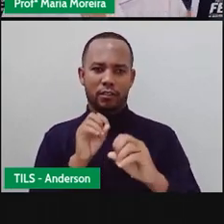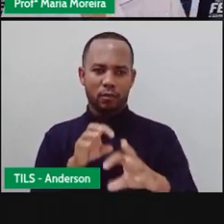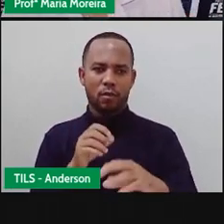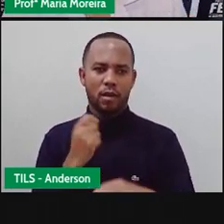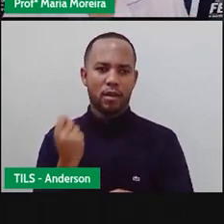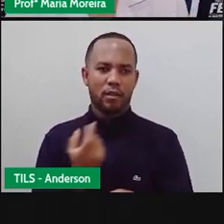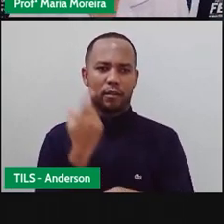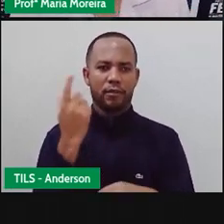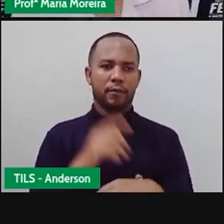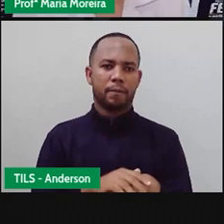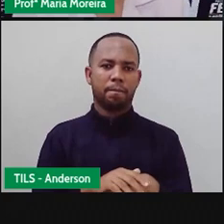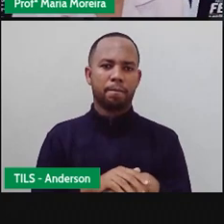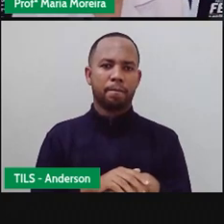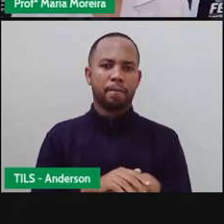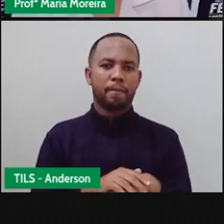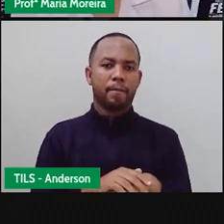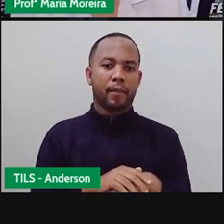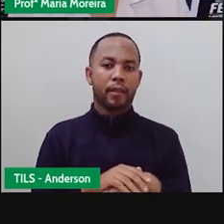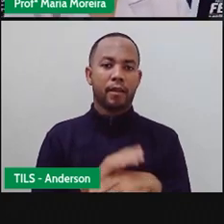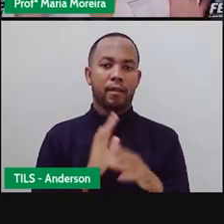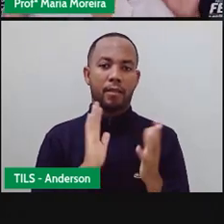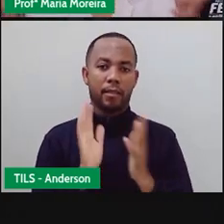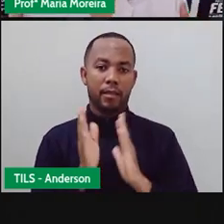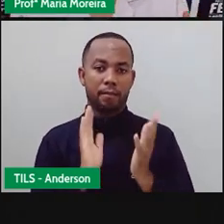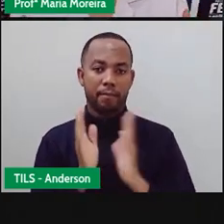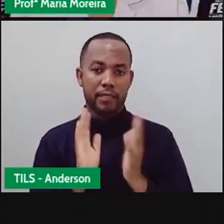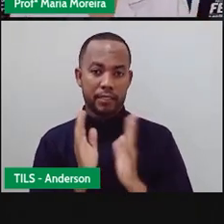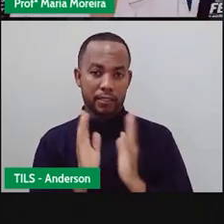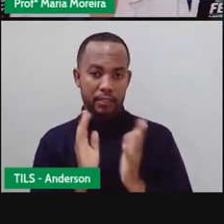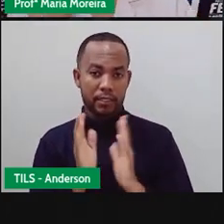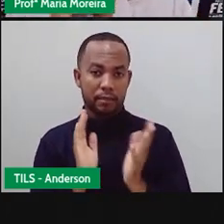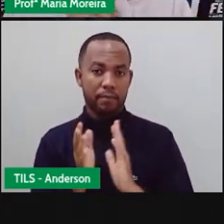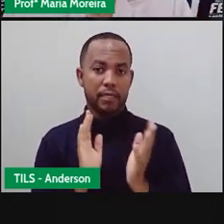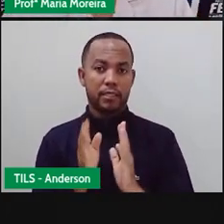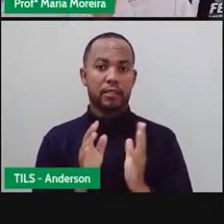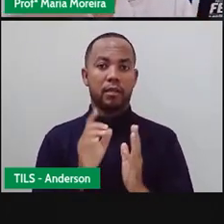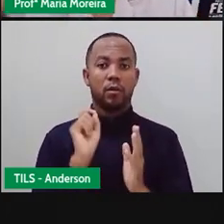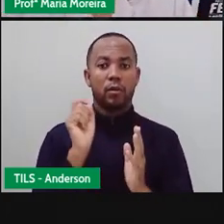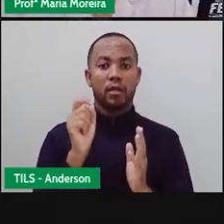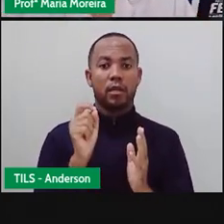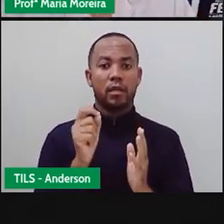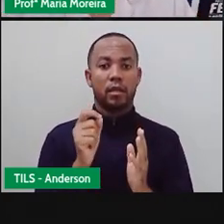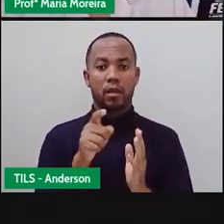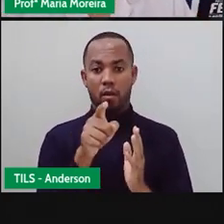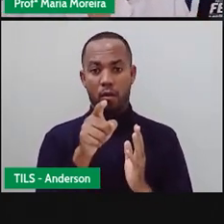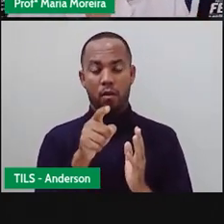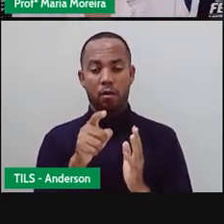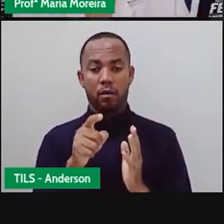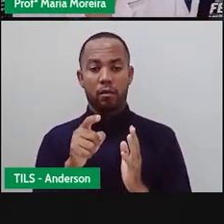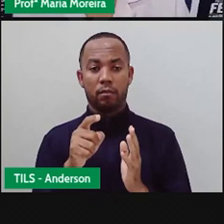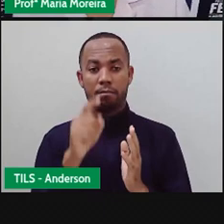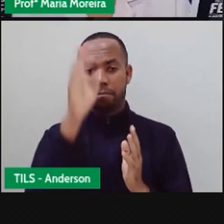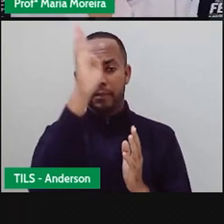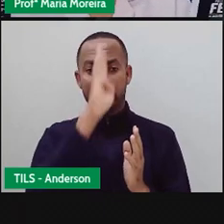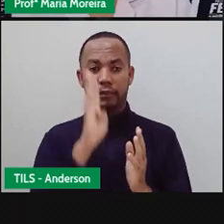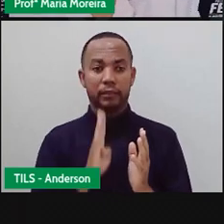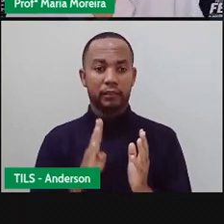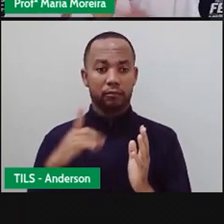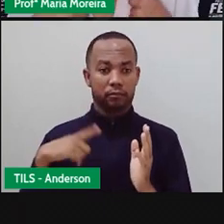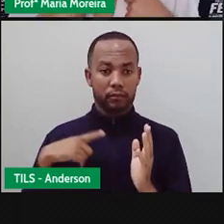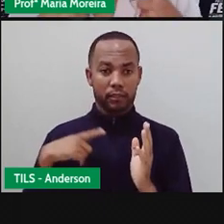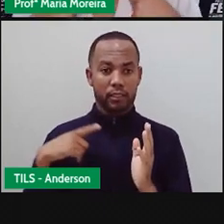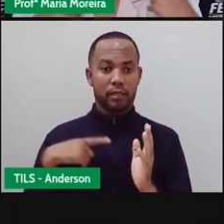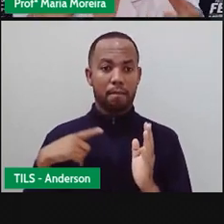né? Que a língua brasileira de sinais É Libras Por quê? Língua brasileira de sinais E que,